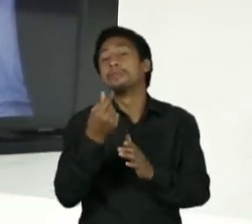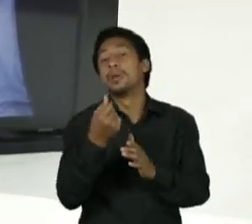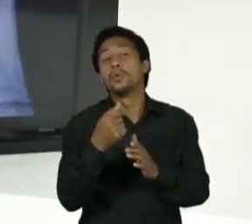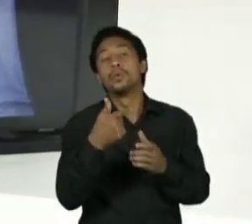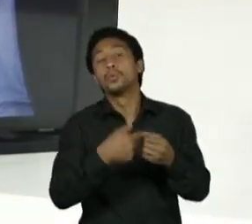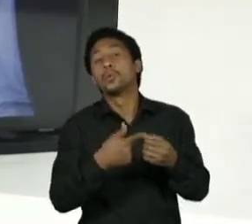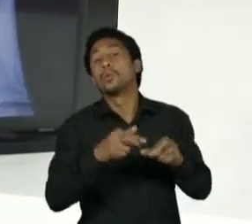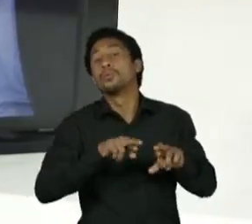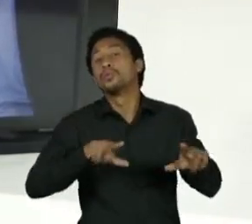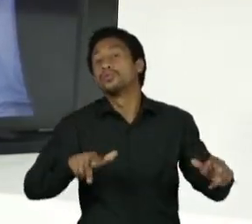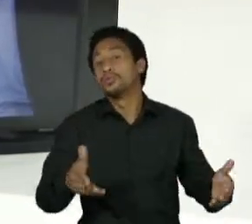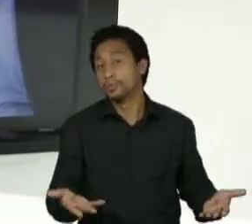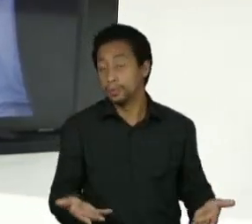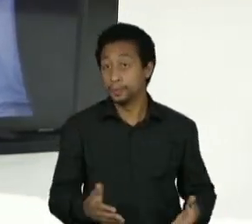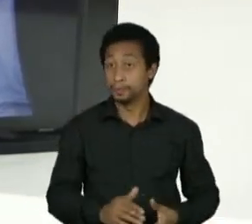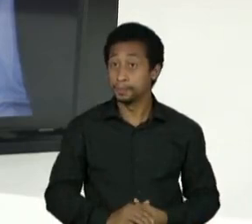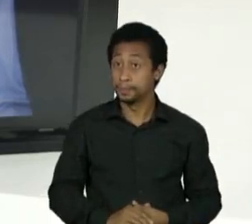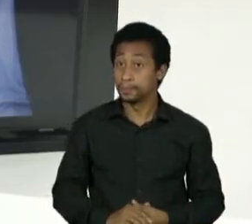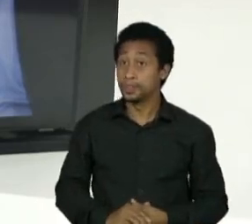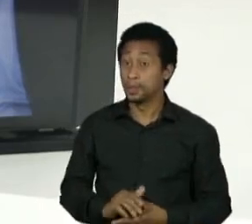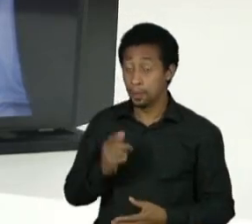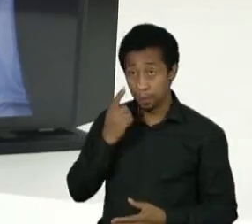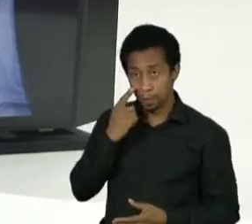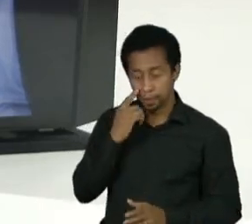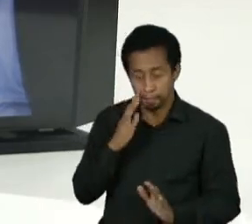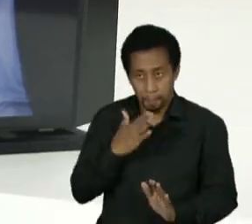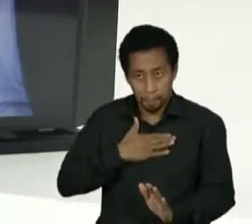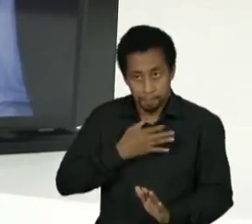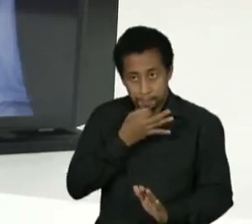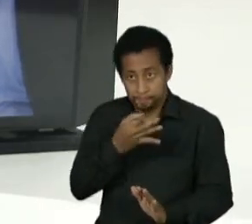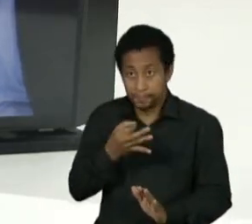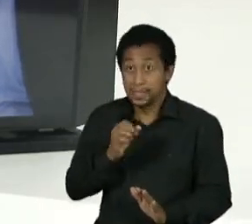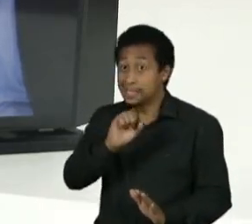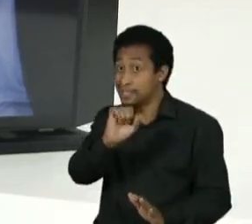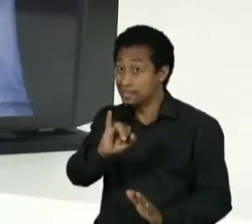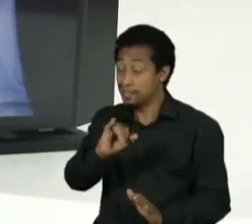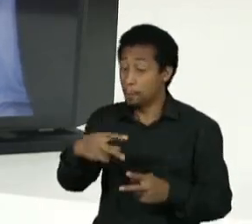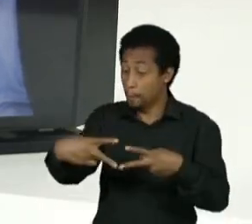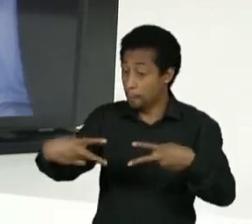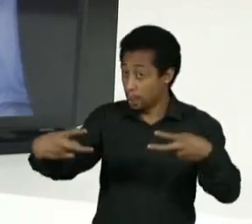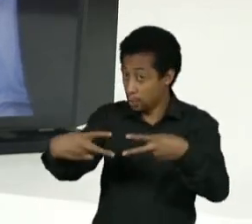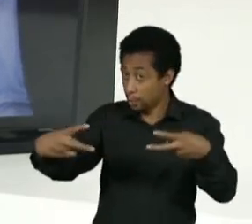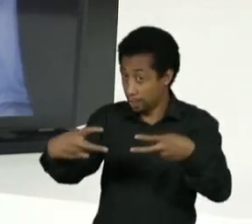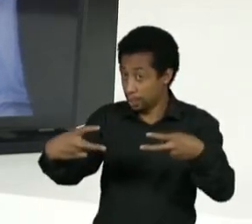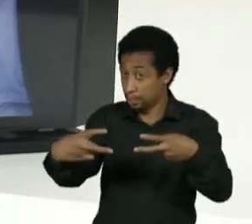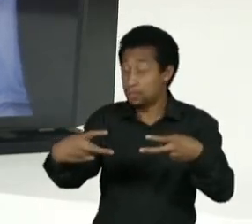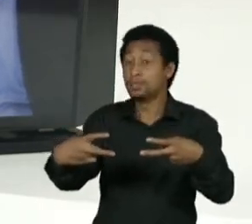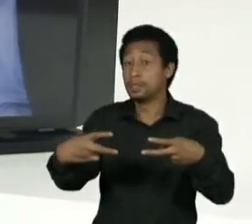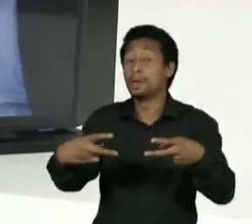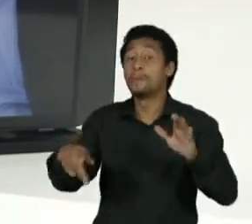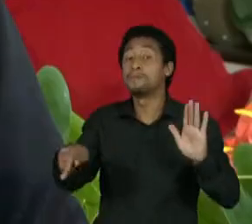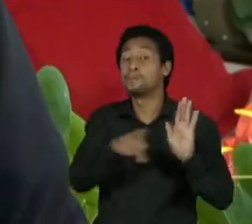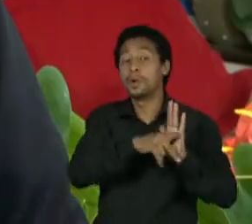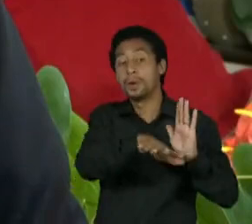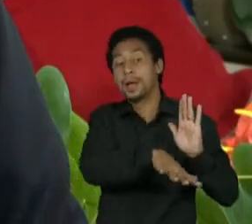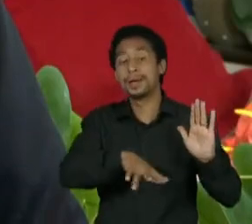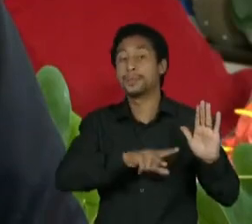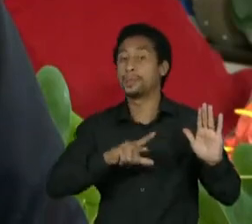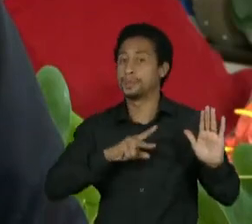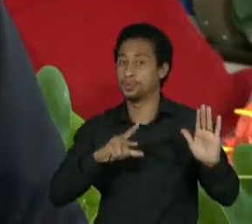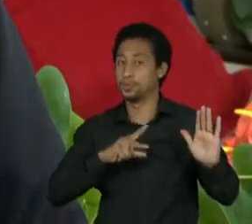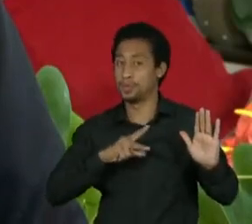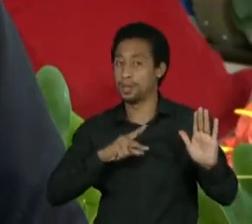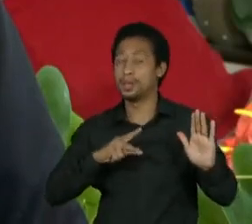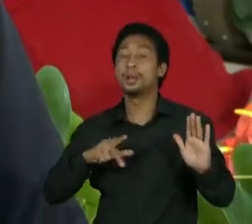Vera, eu creio que se a Petrobras fosse privatizada, essa carga sobre o governo não existia. porque